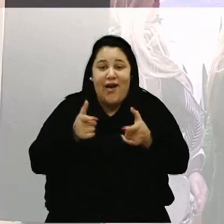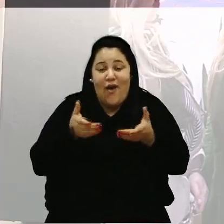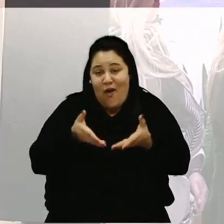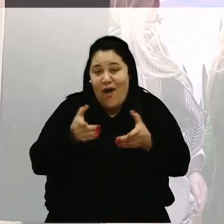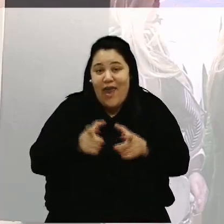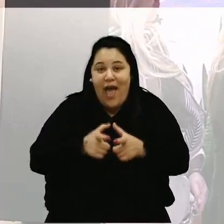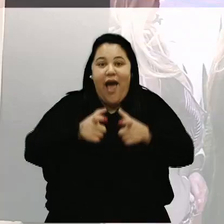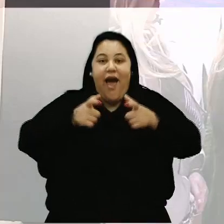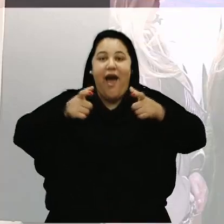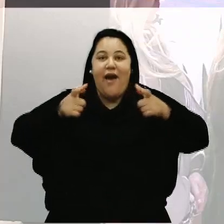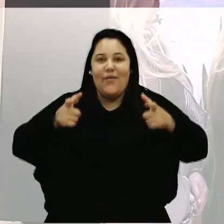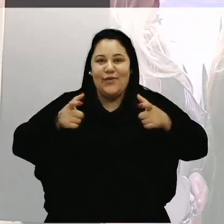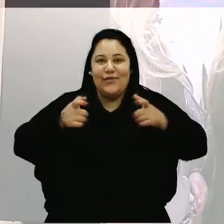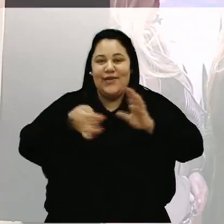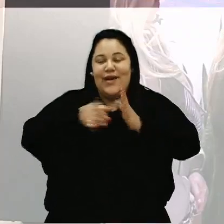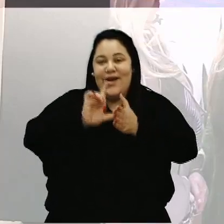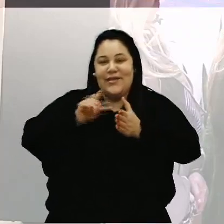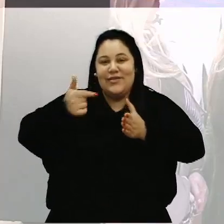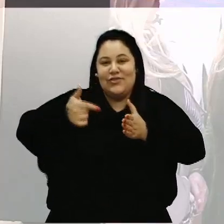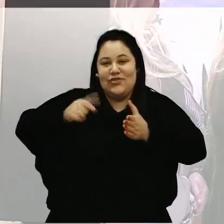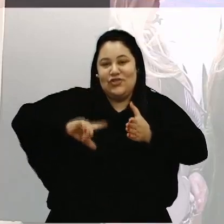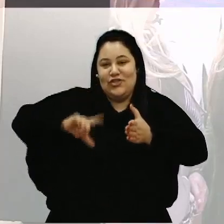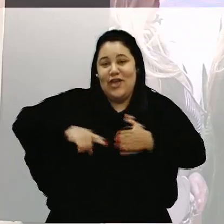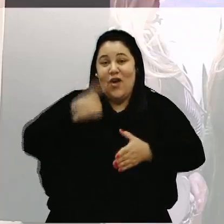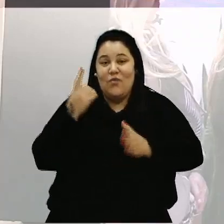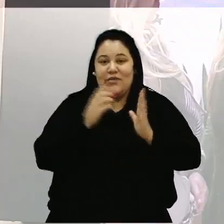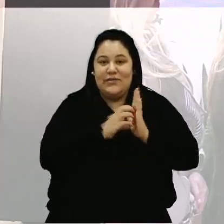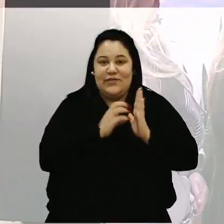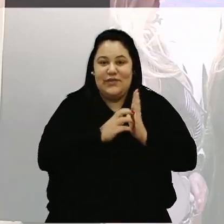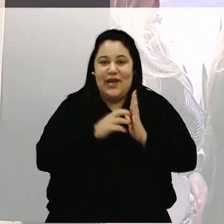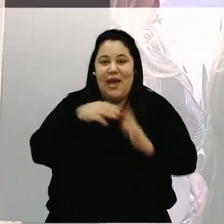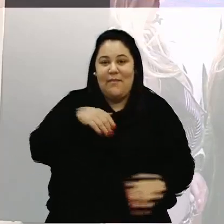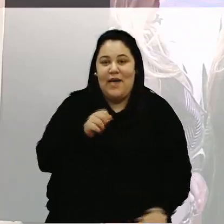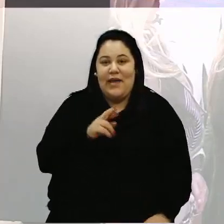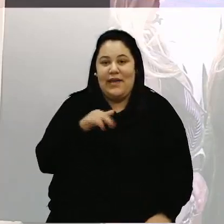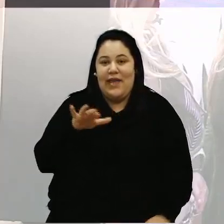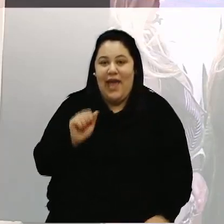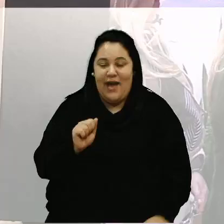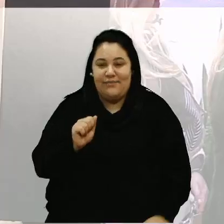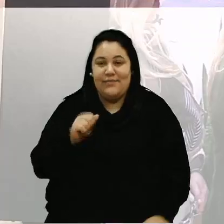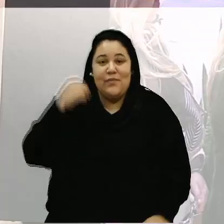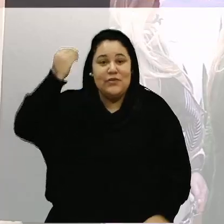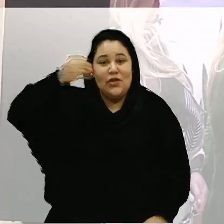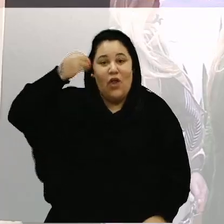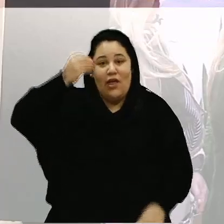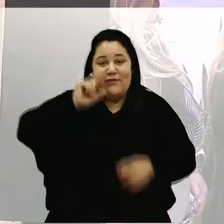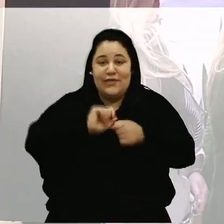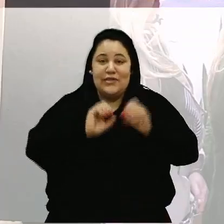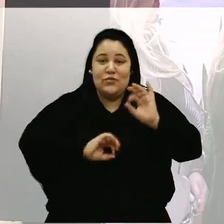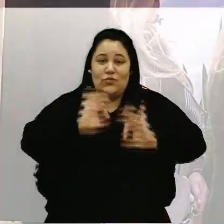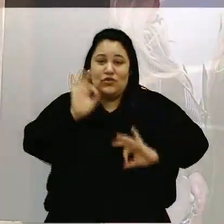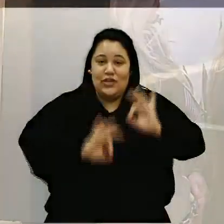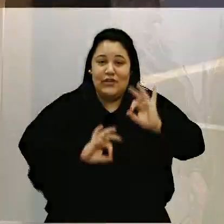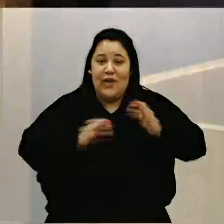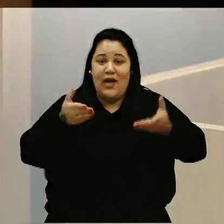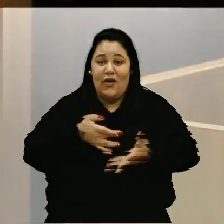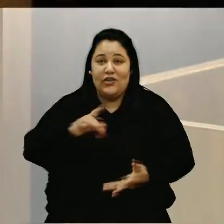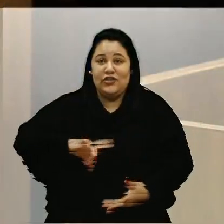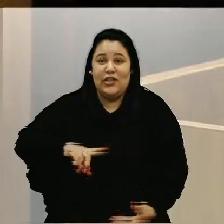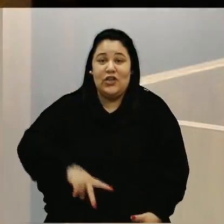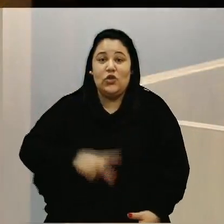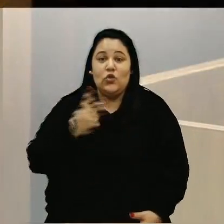tínhamos uma servidora, a Maria Elane Tubino, psicóloga, que fazia o projeto Hora. Agora nós temos duas servidoras,